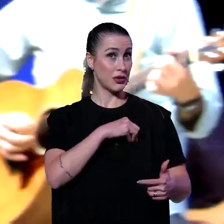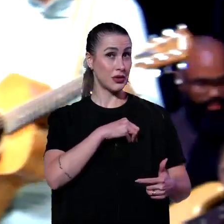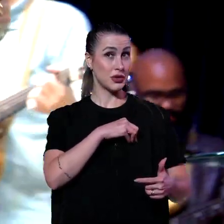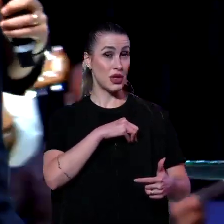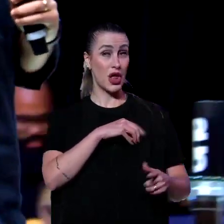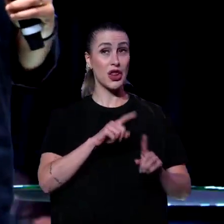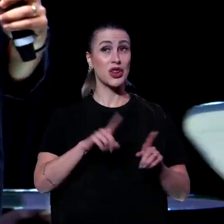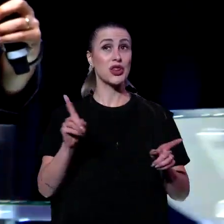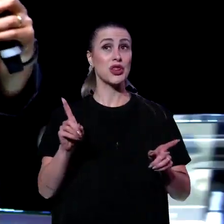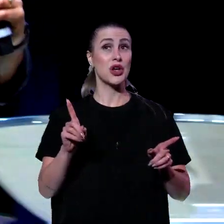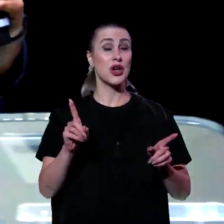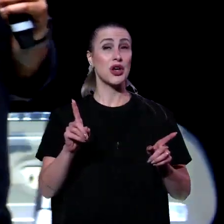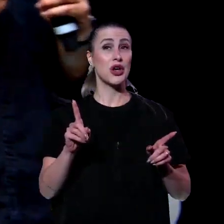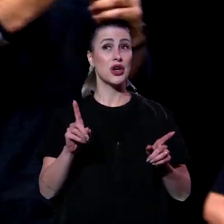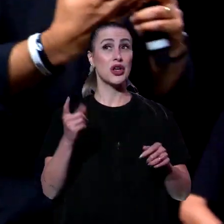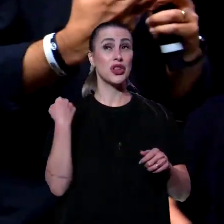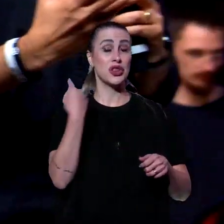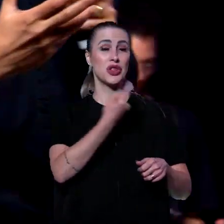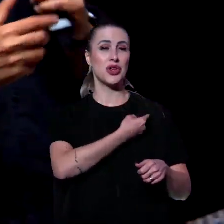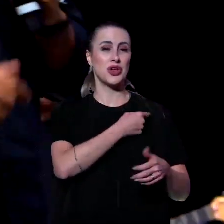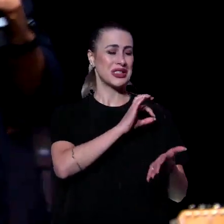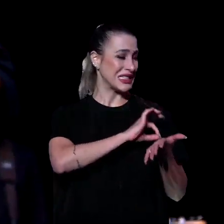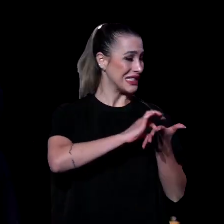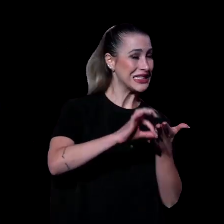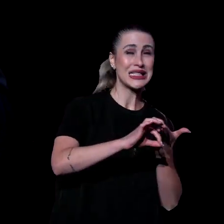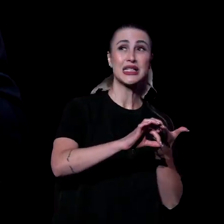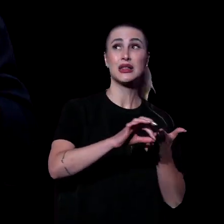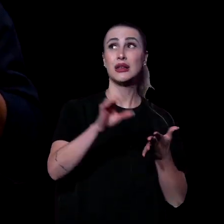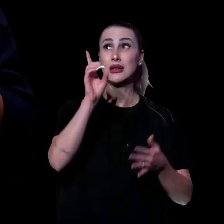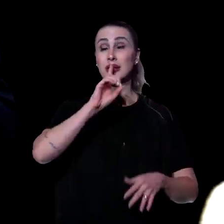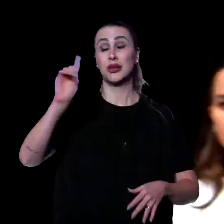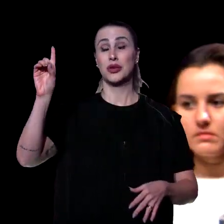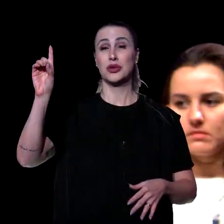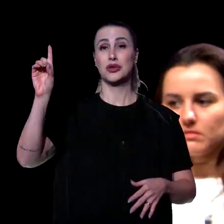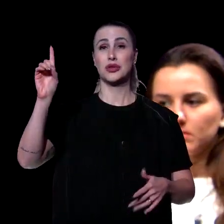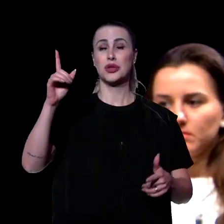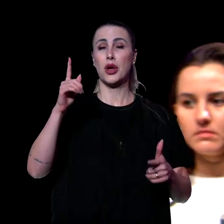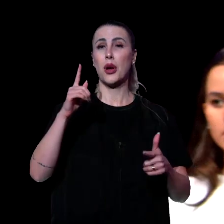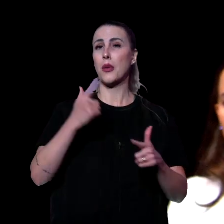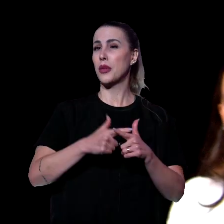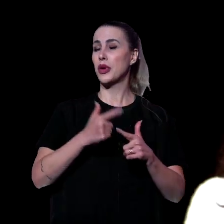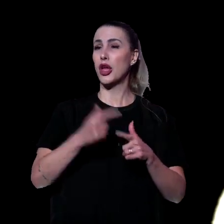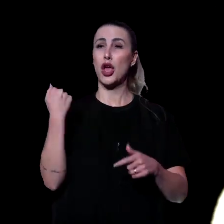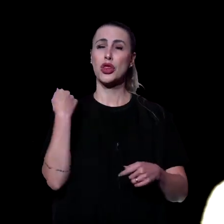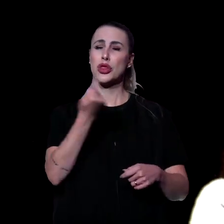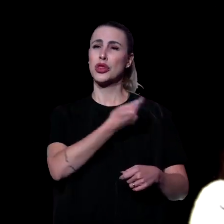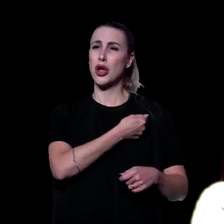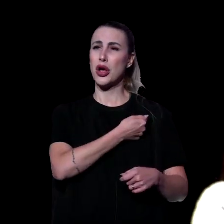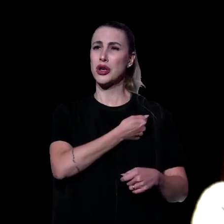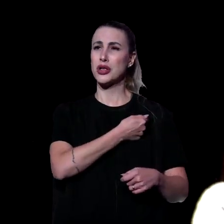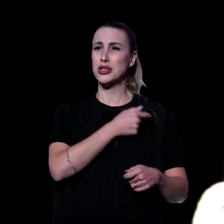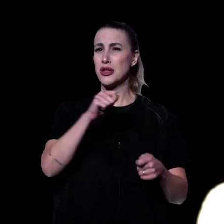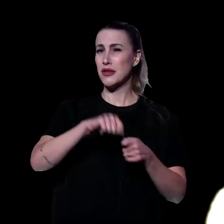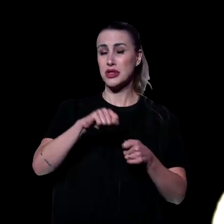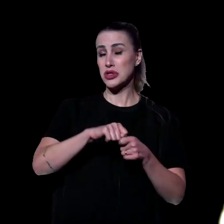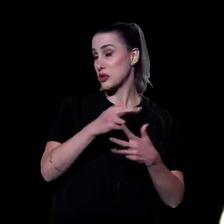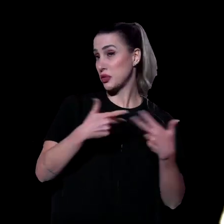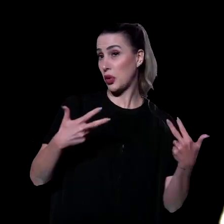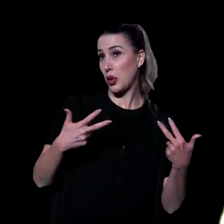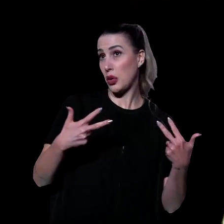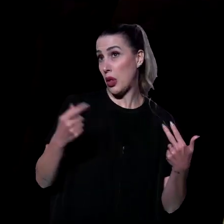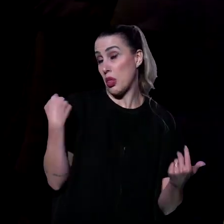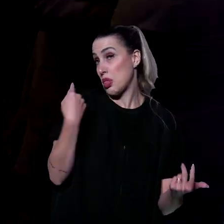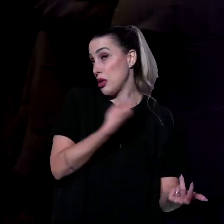porque somos rebeldes, fazemos as coisas do nosso jeito. Mas Jesus pagou o preço da nossa rebeldia